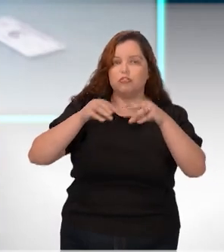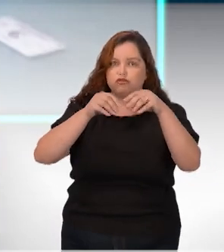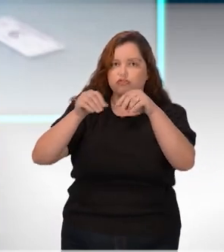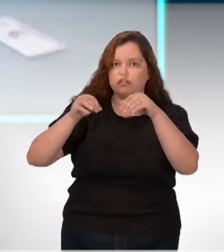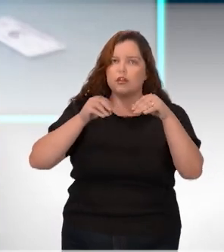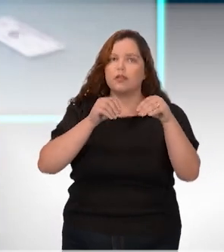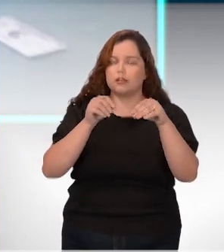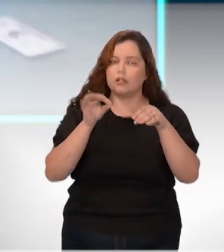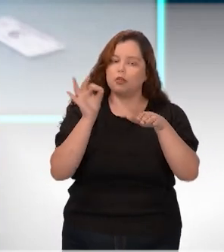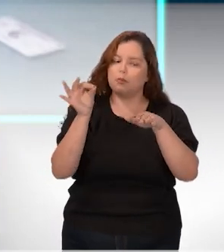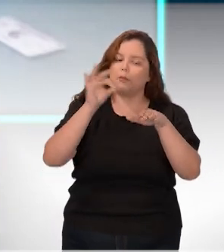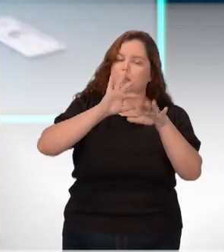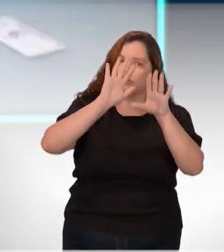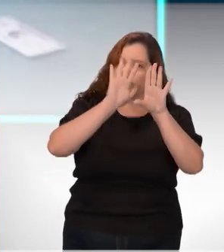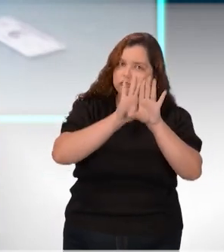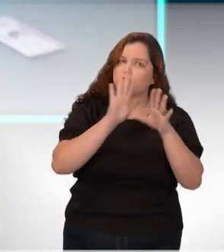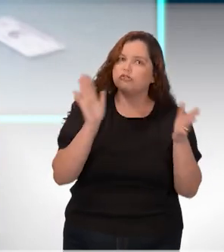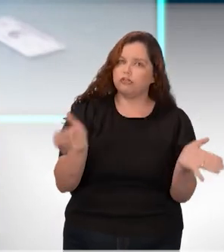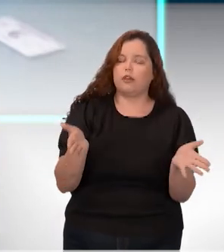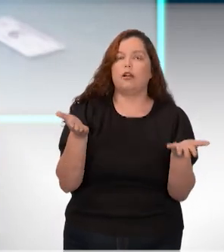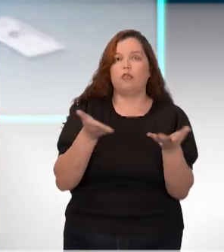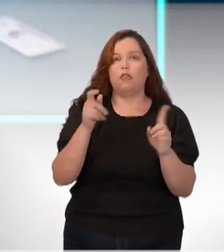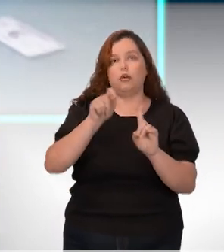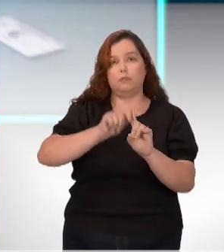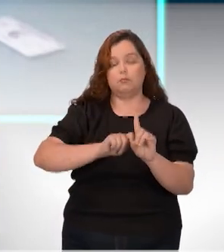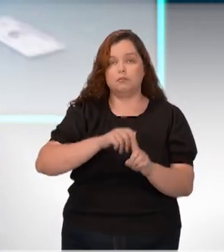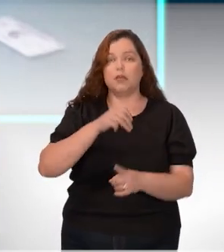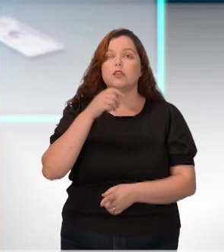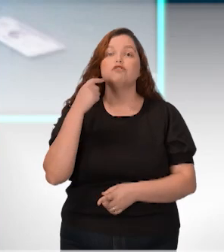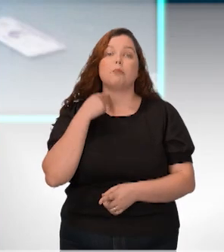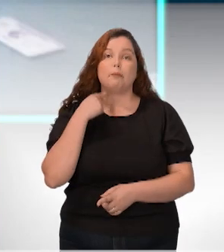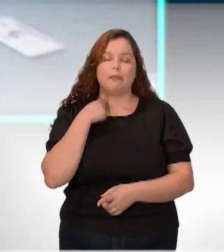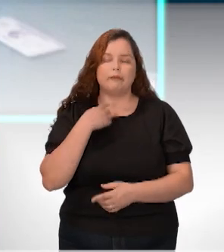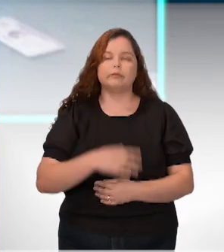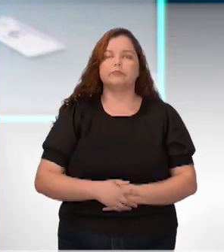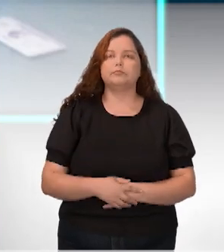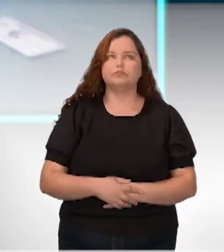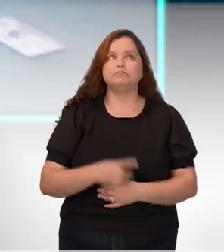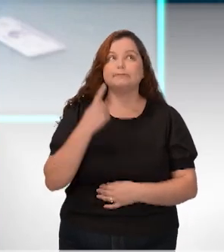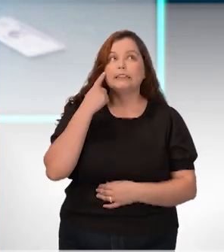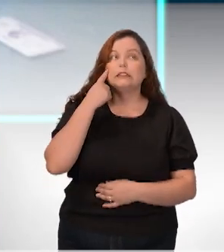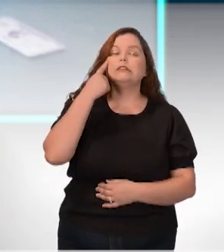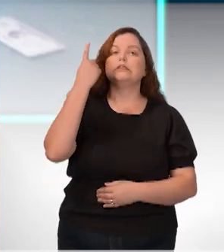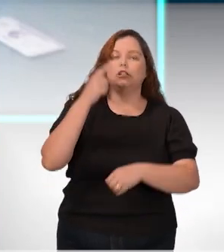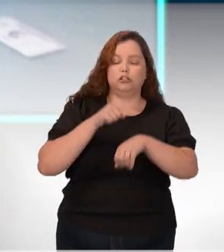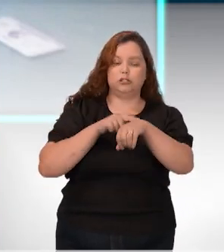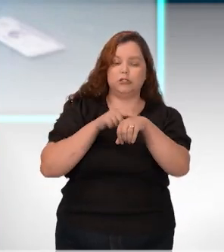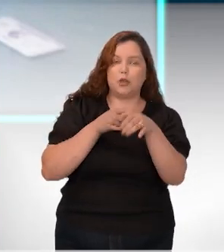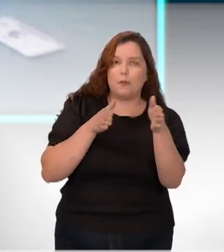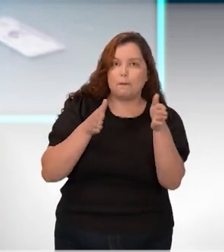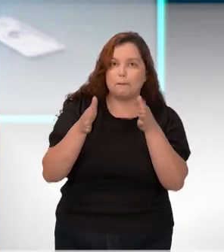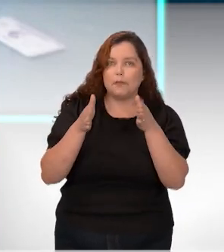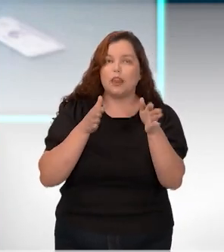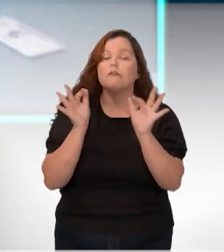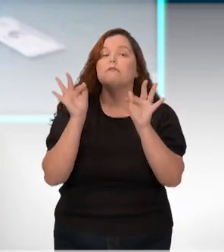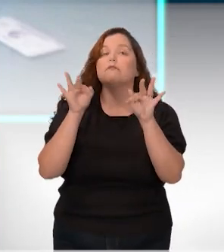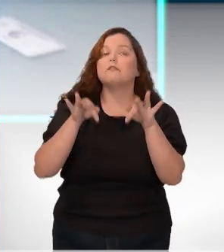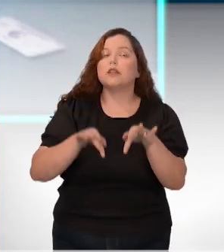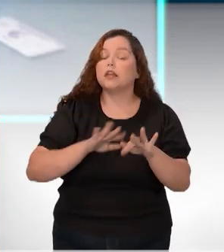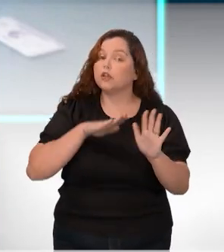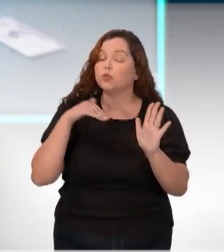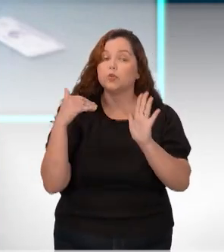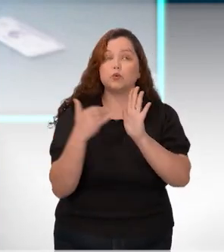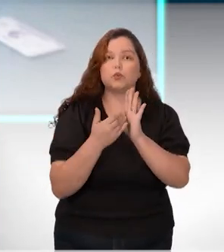de semeadura agora em maio. A ideia, o cronograma do nosso projeto é finalizar